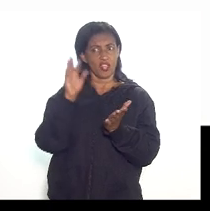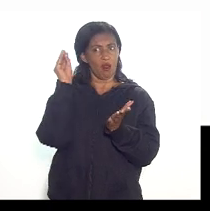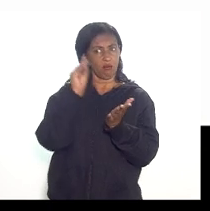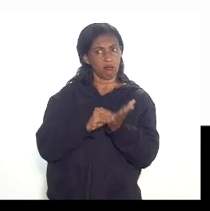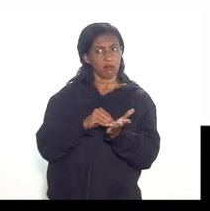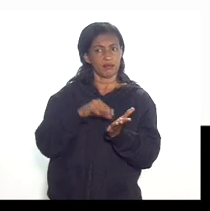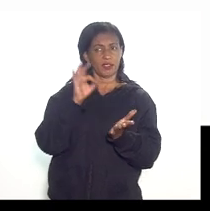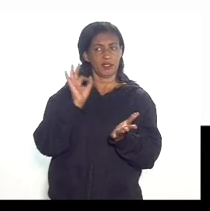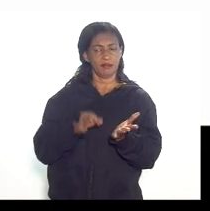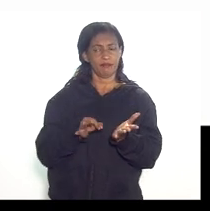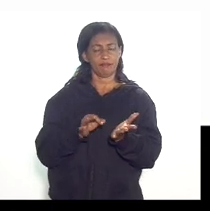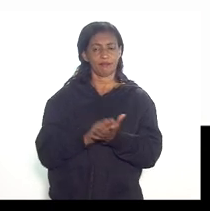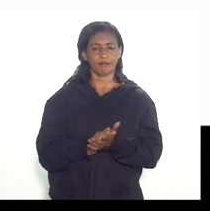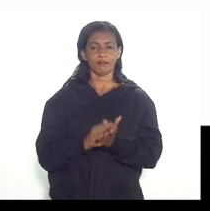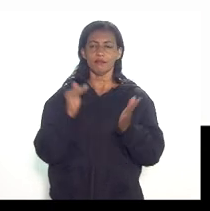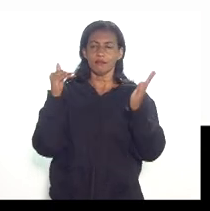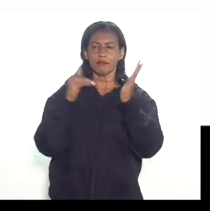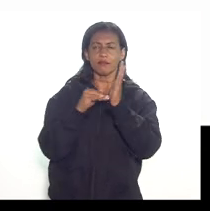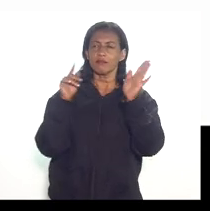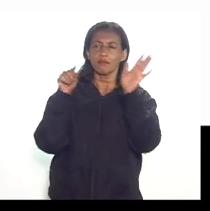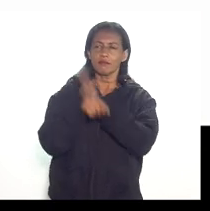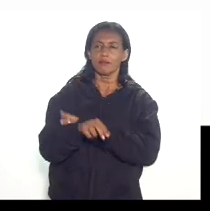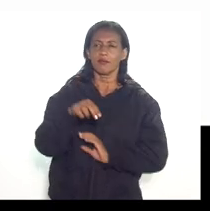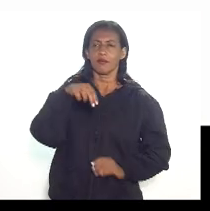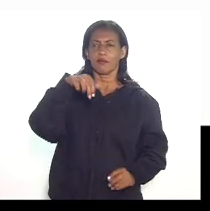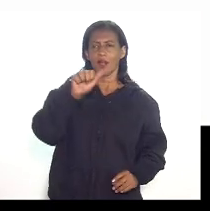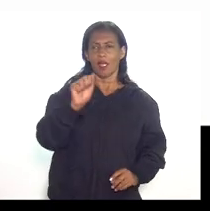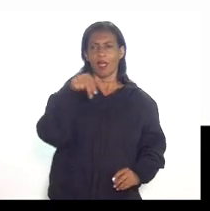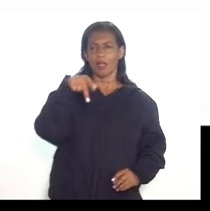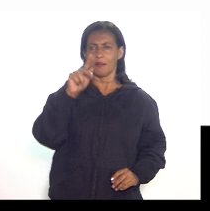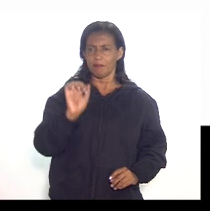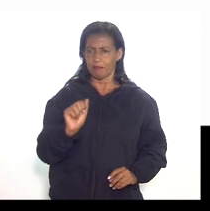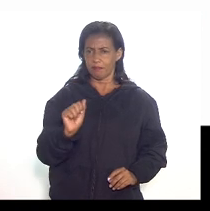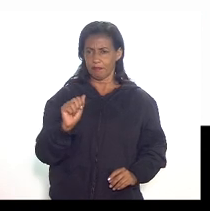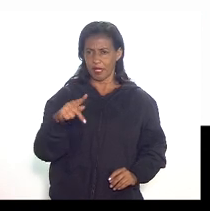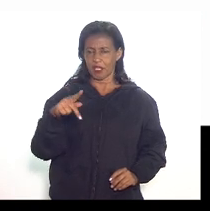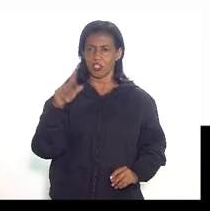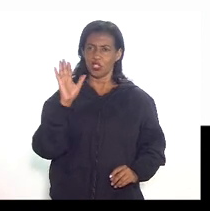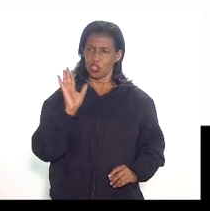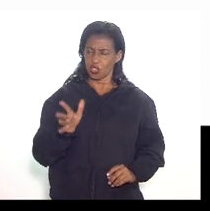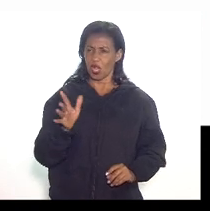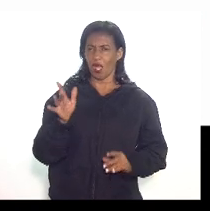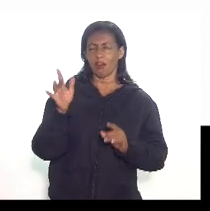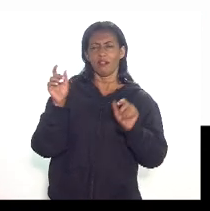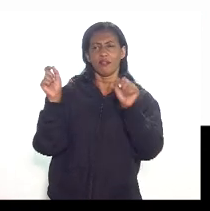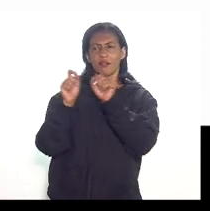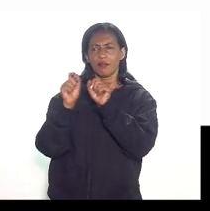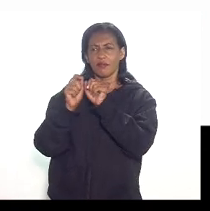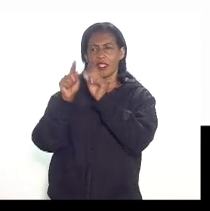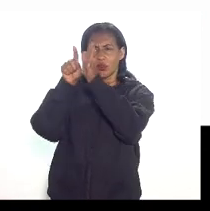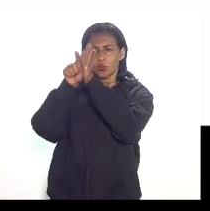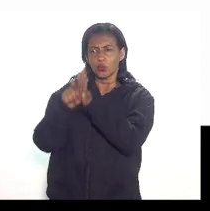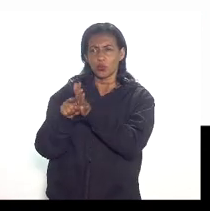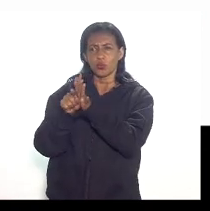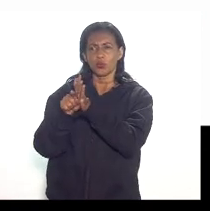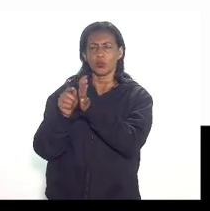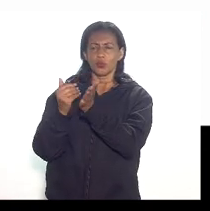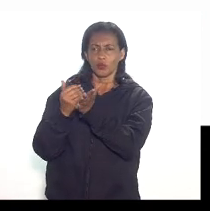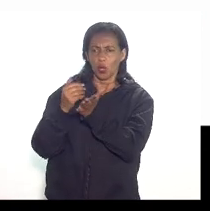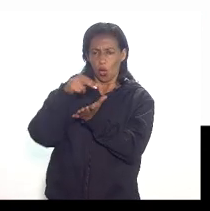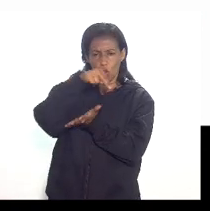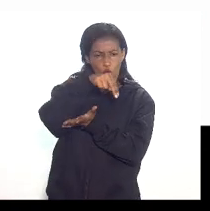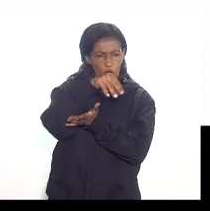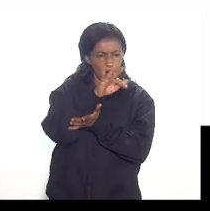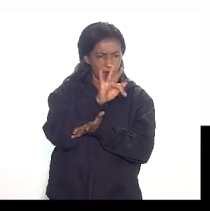e aí últimas perguntas a ANP já realizou alguma auditoria de identitibilidade direta ou seja partindo de uma nota